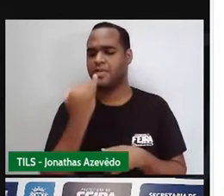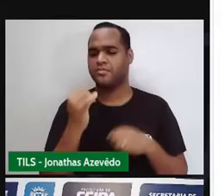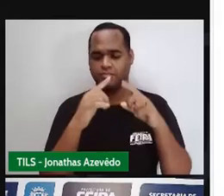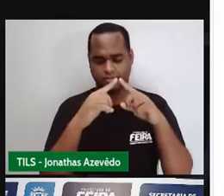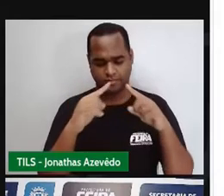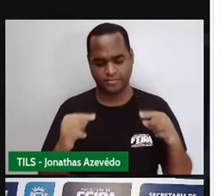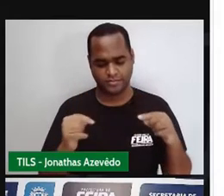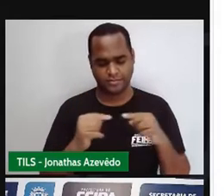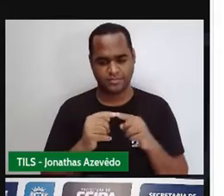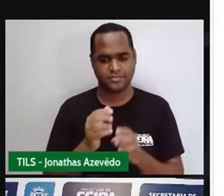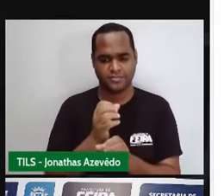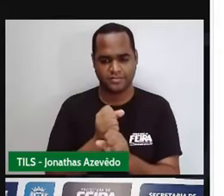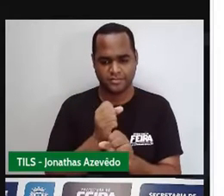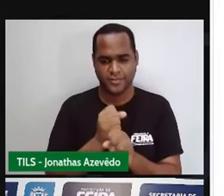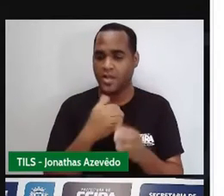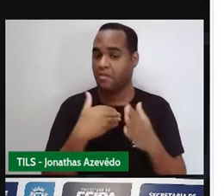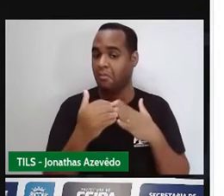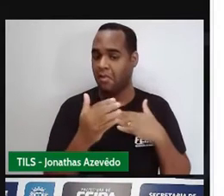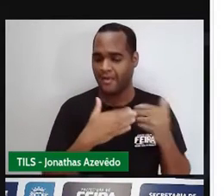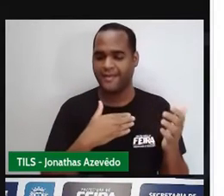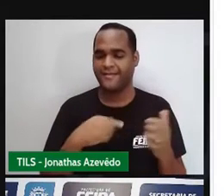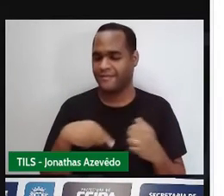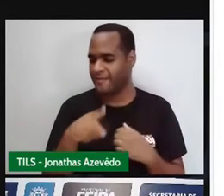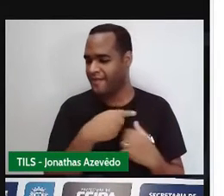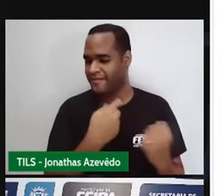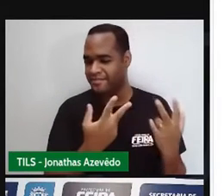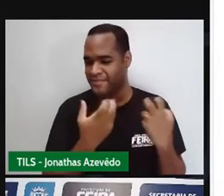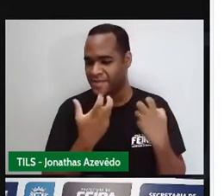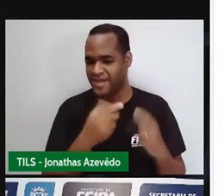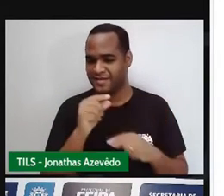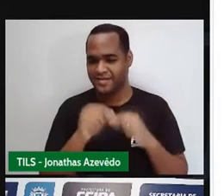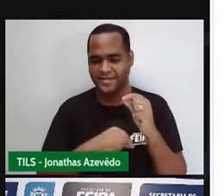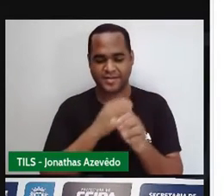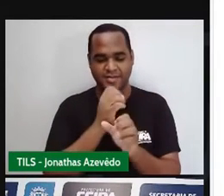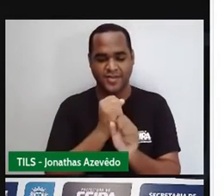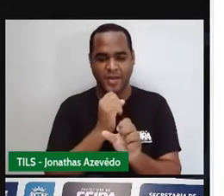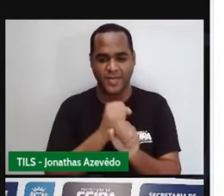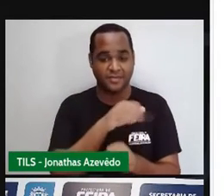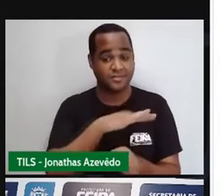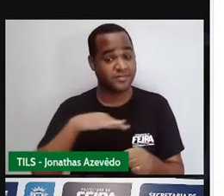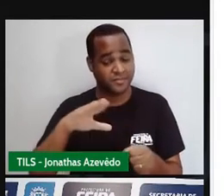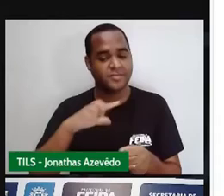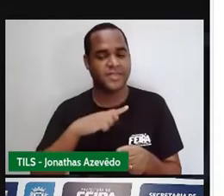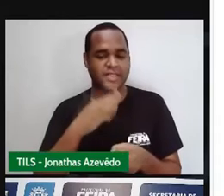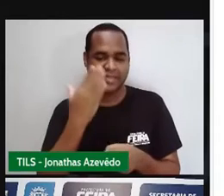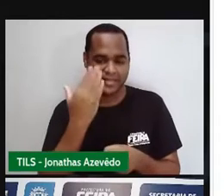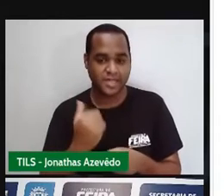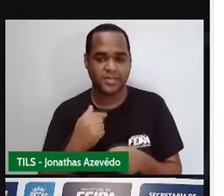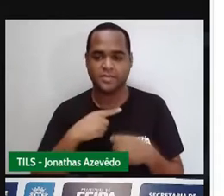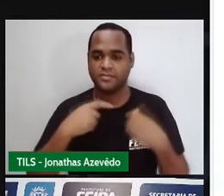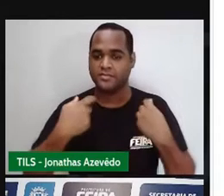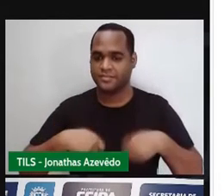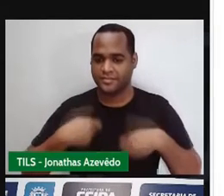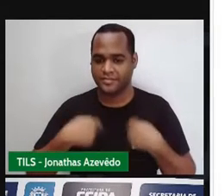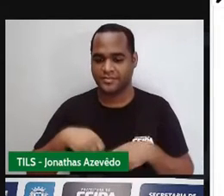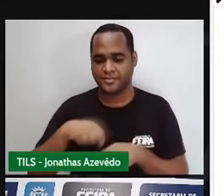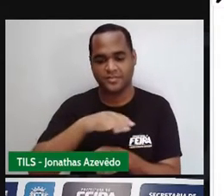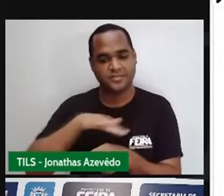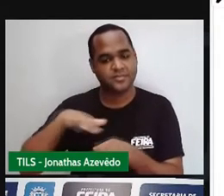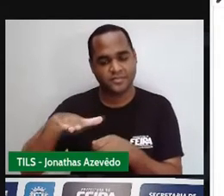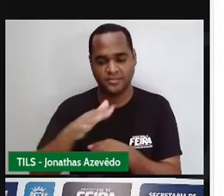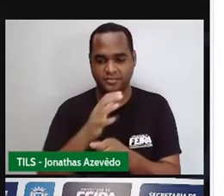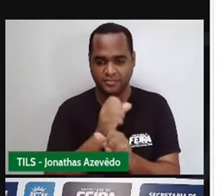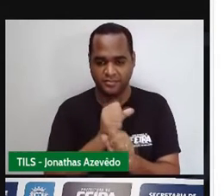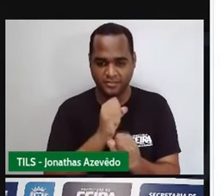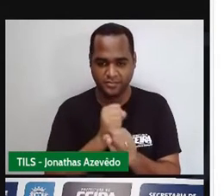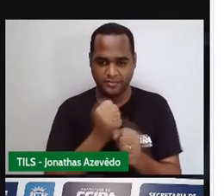as medidas dos triângulos, a gente vai ver que a forma de calcular a área de um triângulo será sempre a mesma, tá